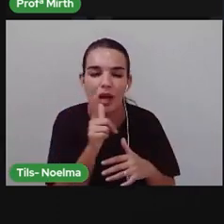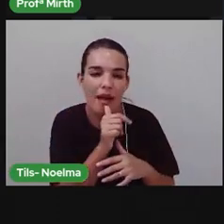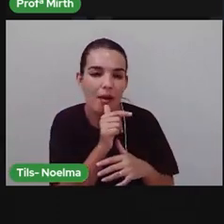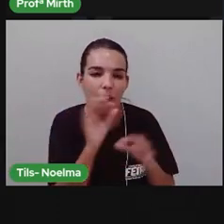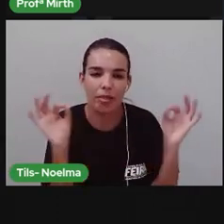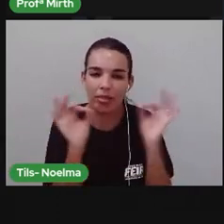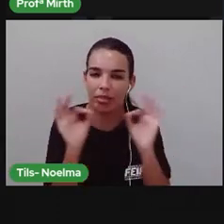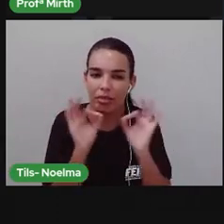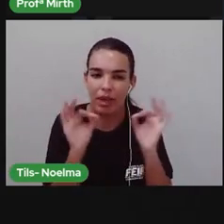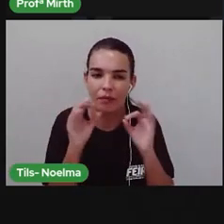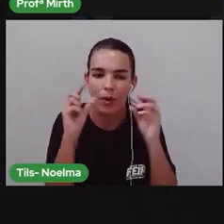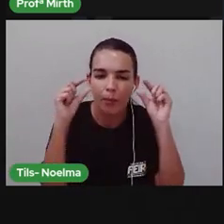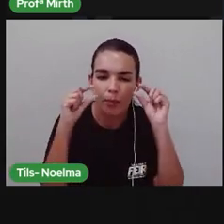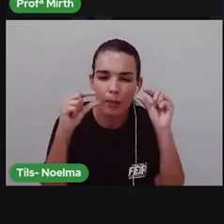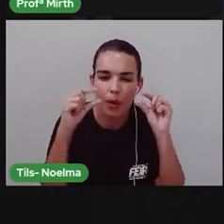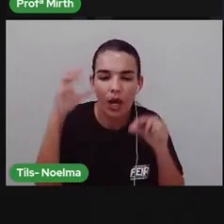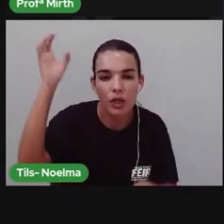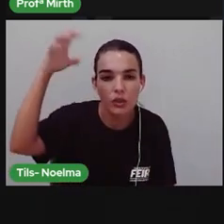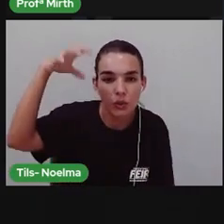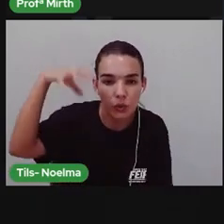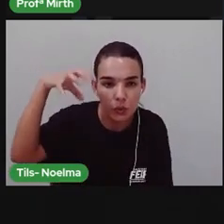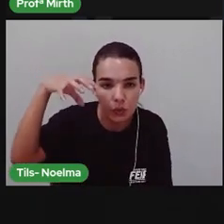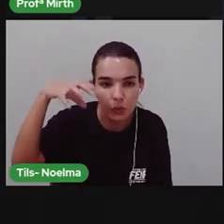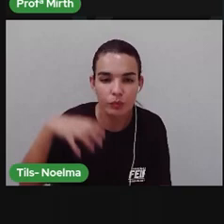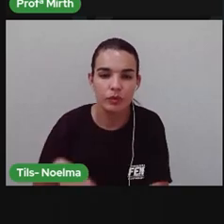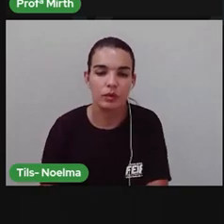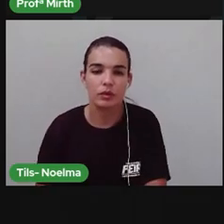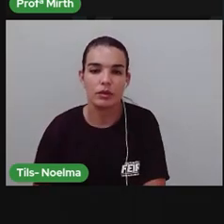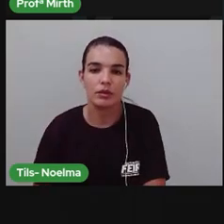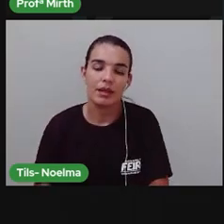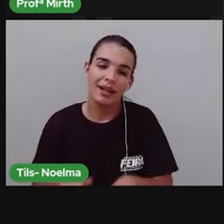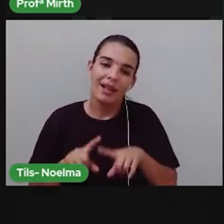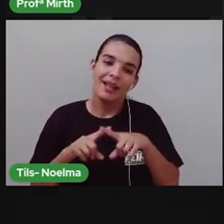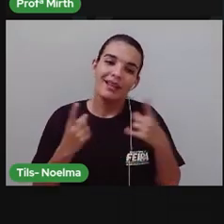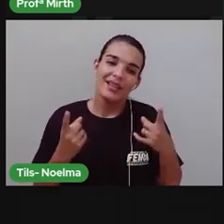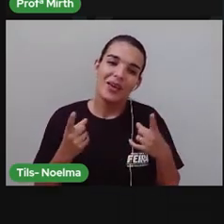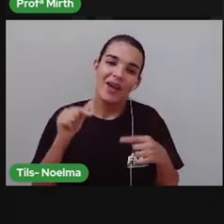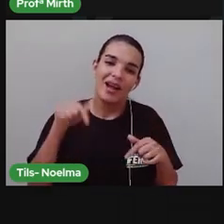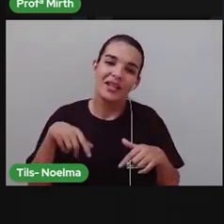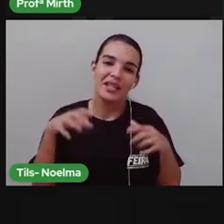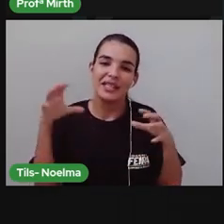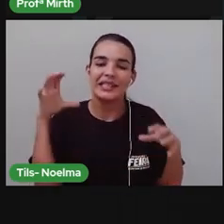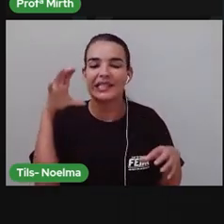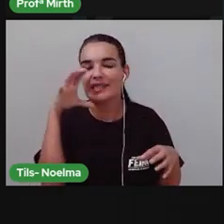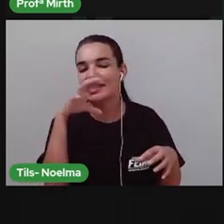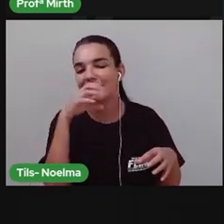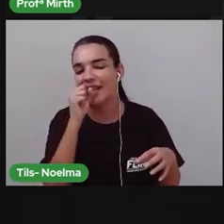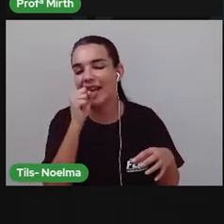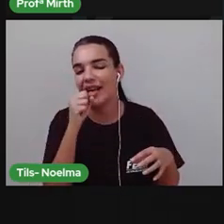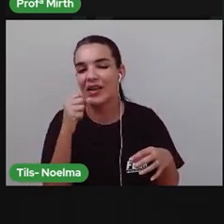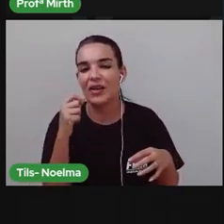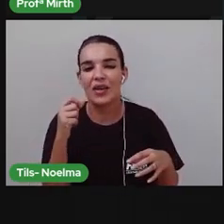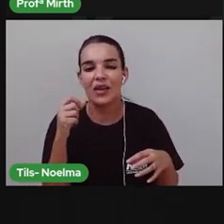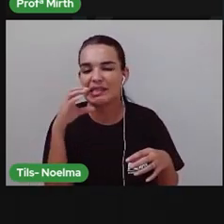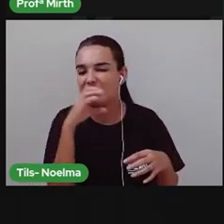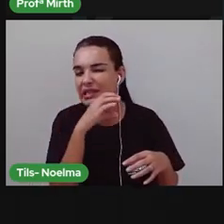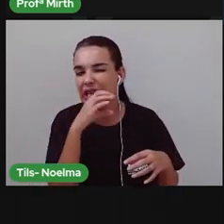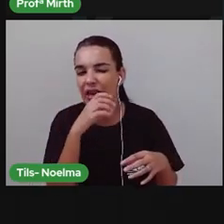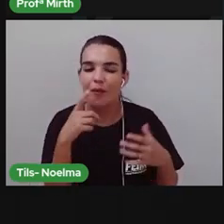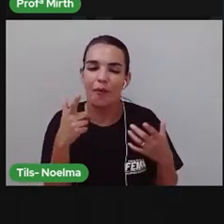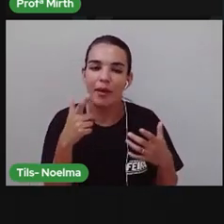Doutor Seca aqui Seca é novidade Não Seca aqui Para mim Não é novidade As áreas